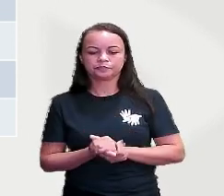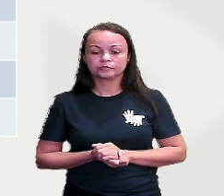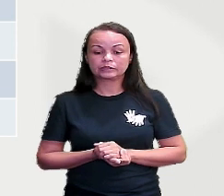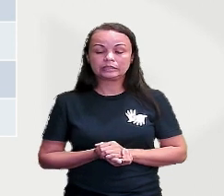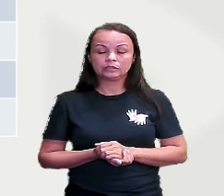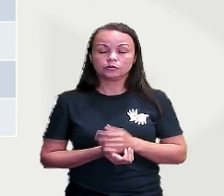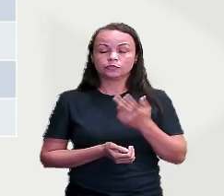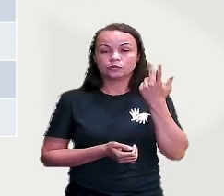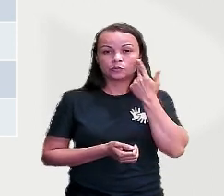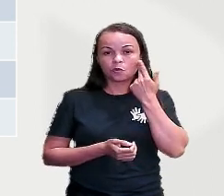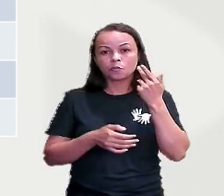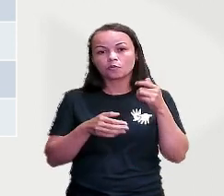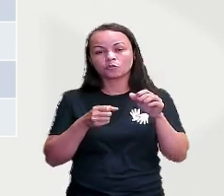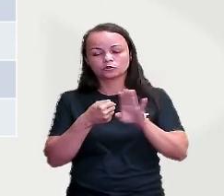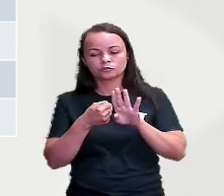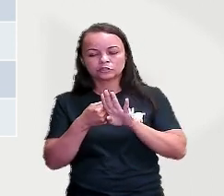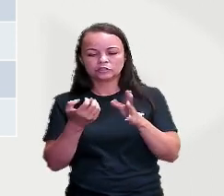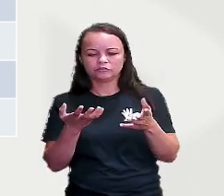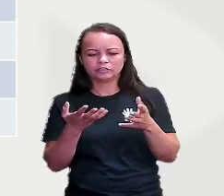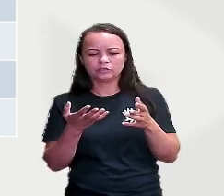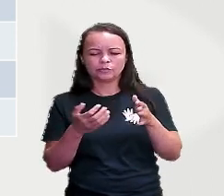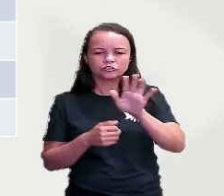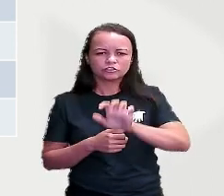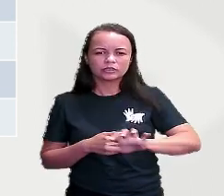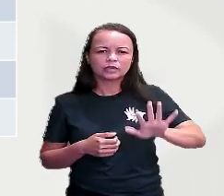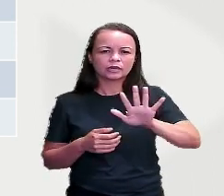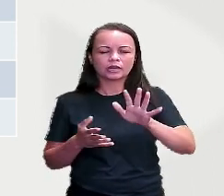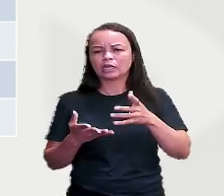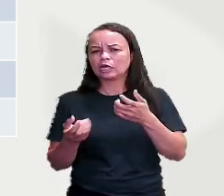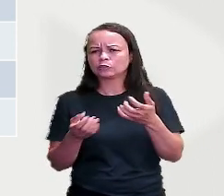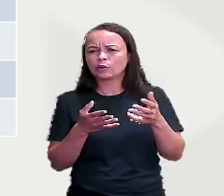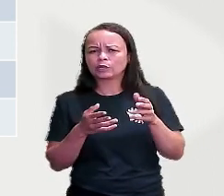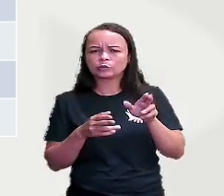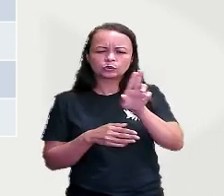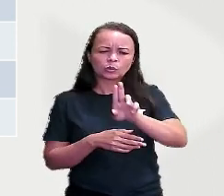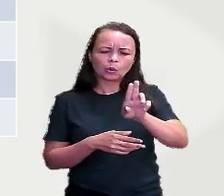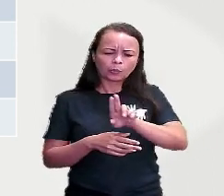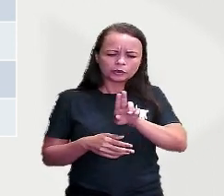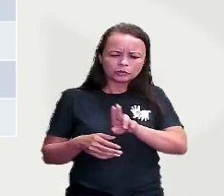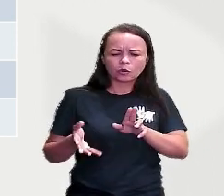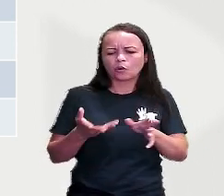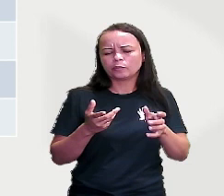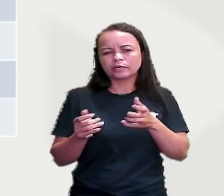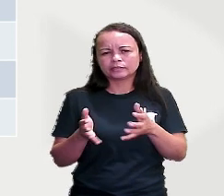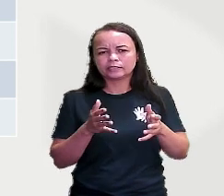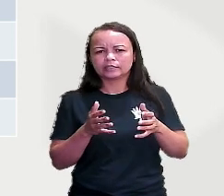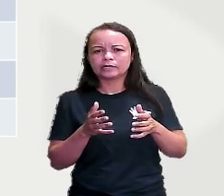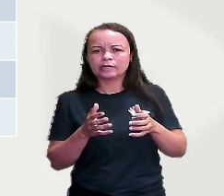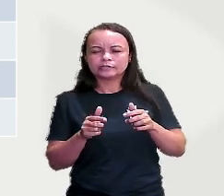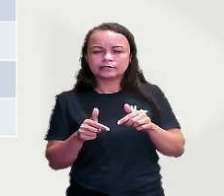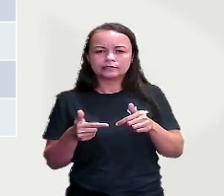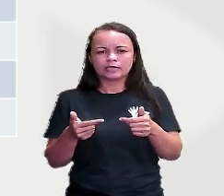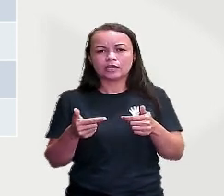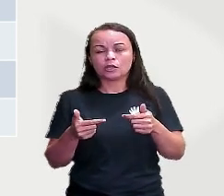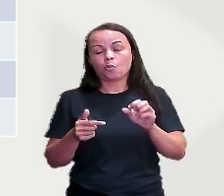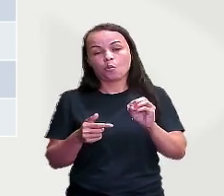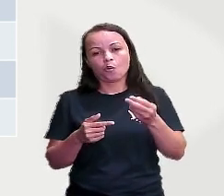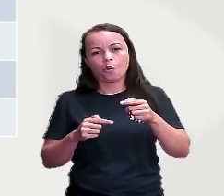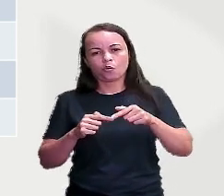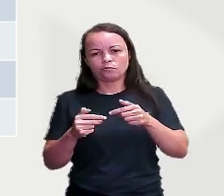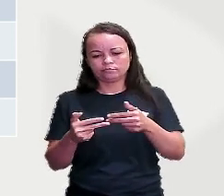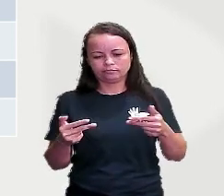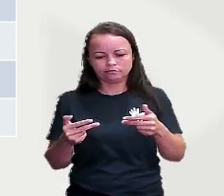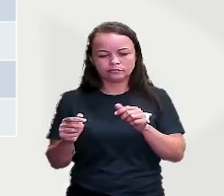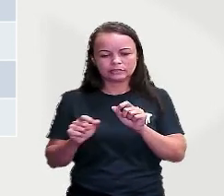comum é o nome comum generalizado que se dá a uma espécie ou categoria de ser ou coisa. Podendo ser aplicado ao grupo